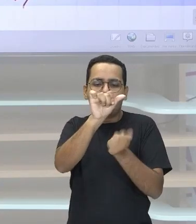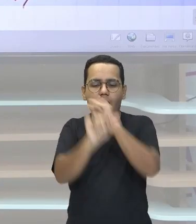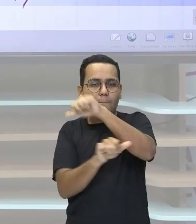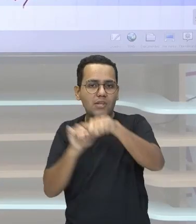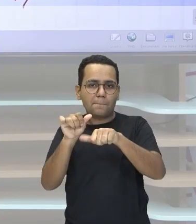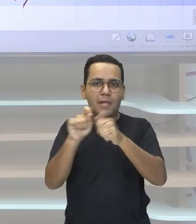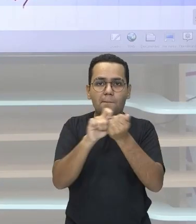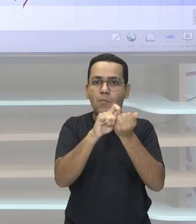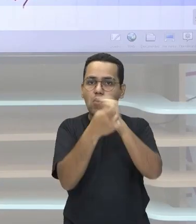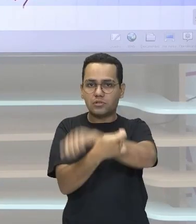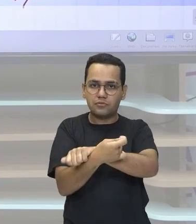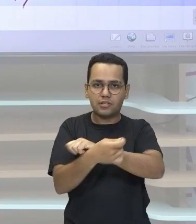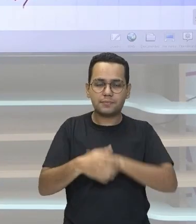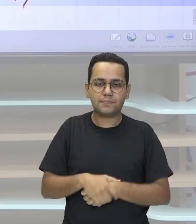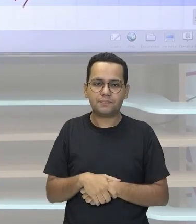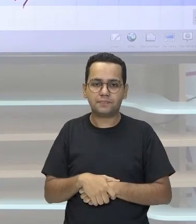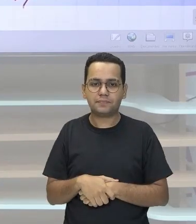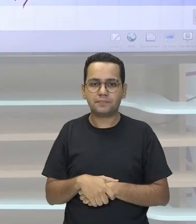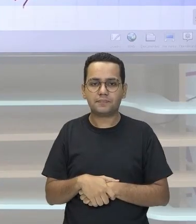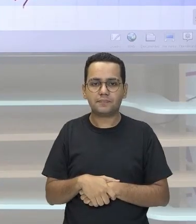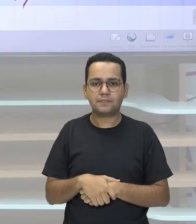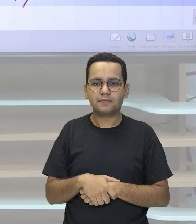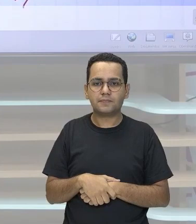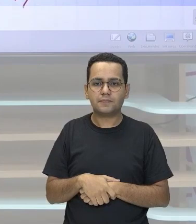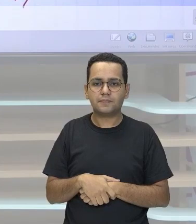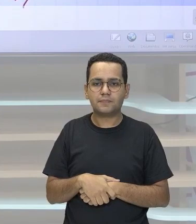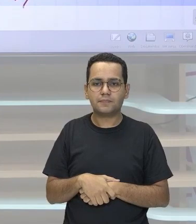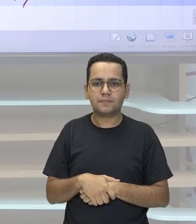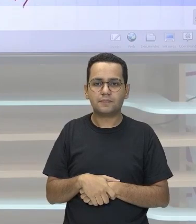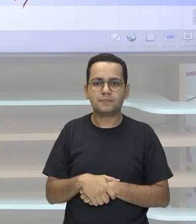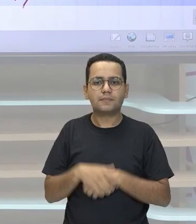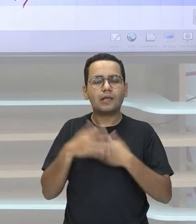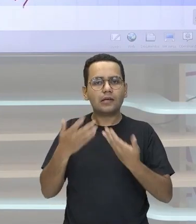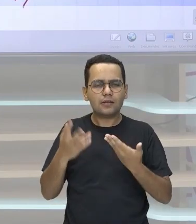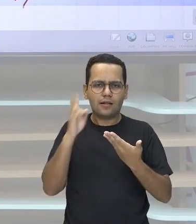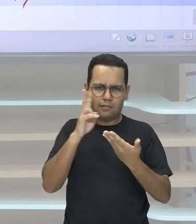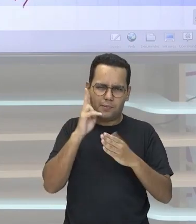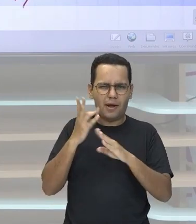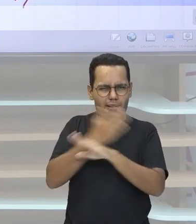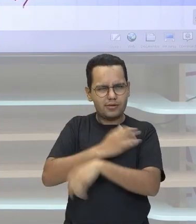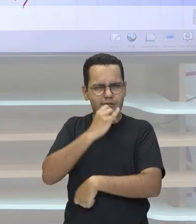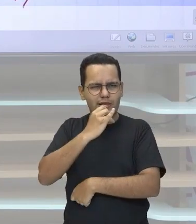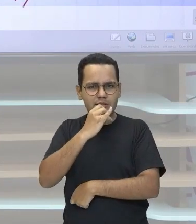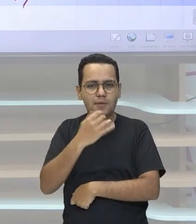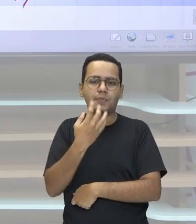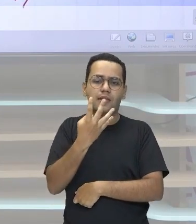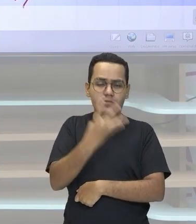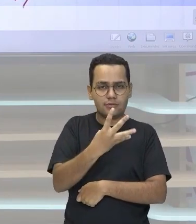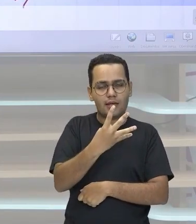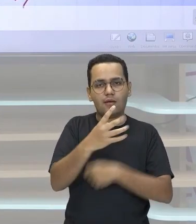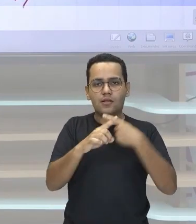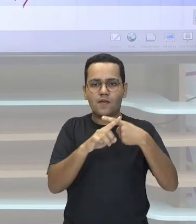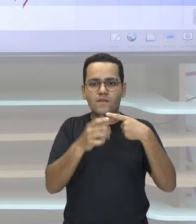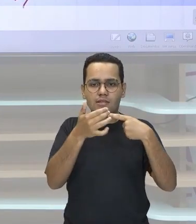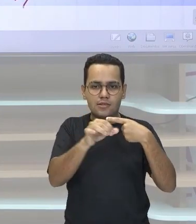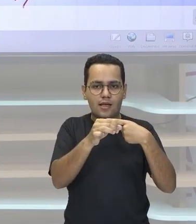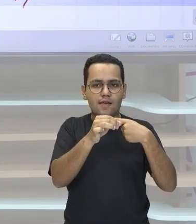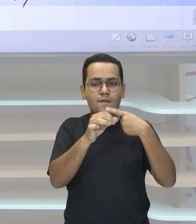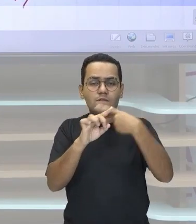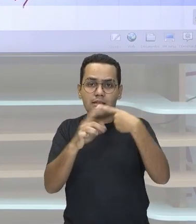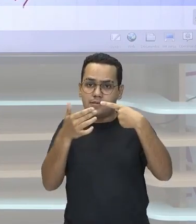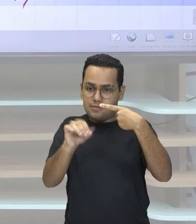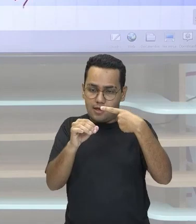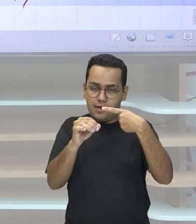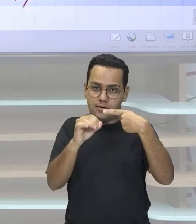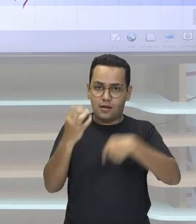Porque 10 elevado a 5 Fica a mesma coisa Que 10 vezes 10 elevado a 4 Por quê? Pela propriedade Multiplicação de potência De mesma